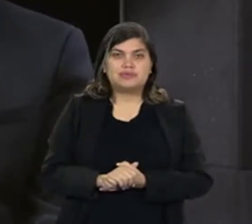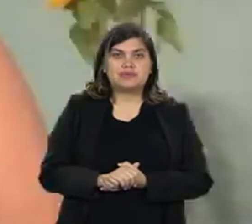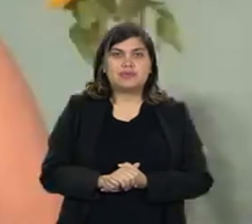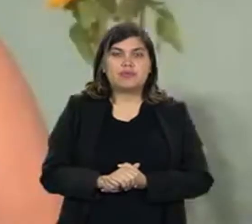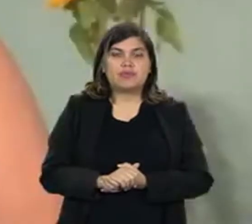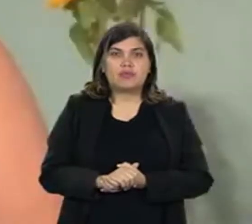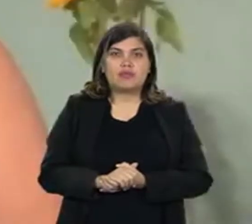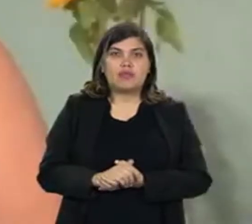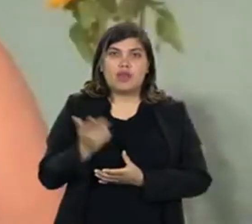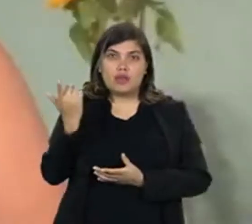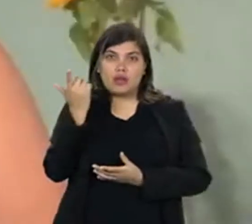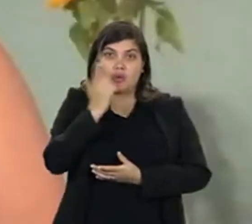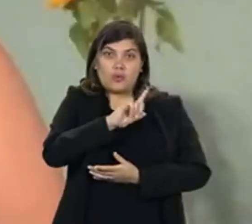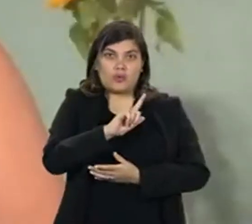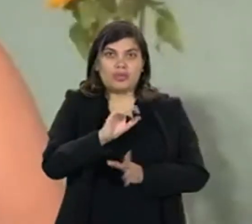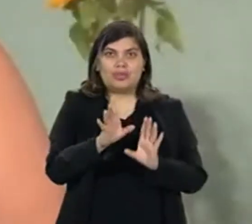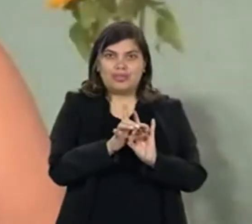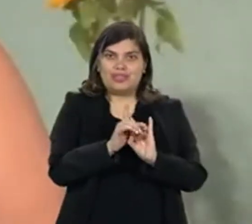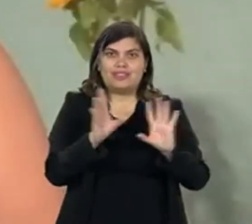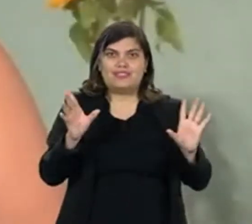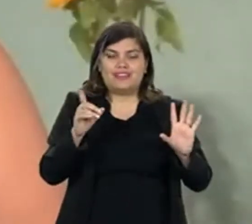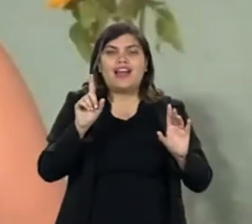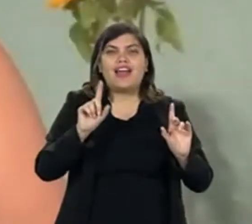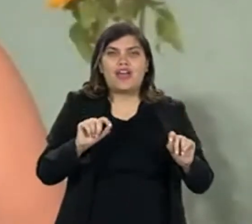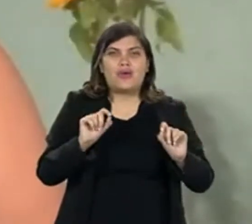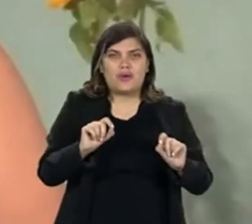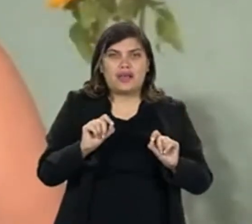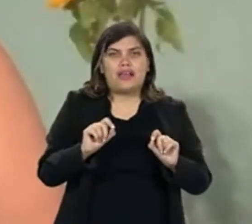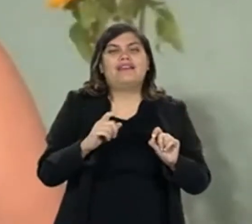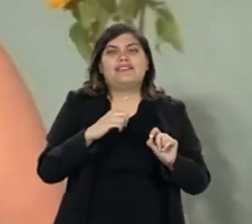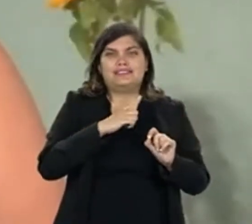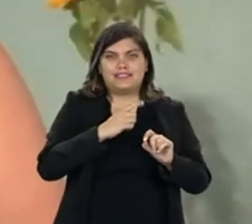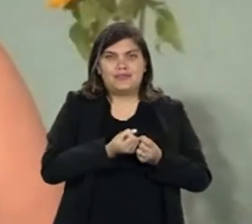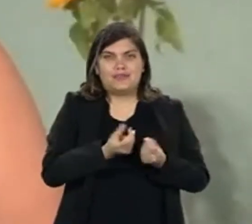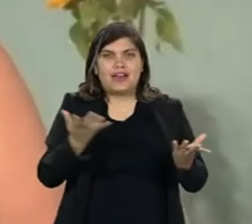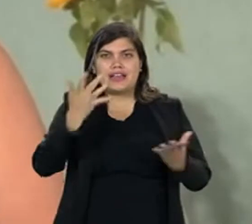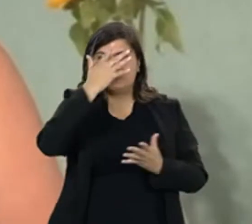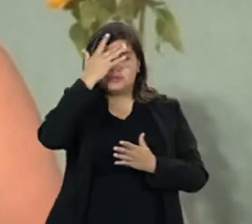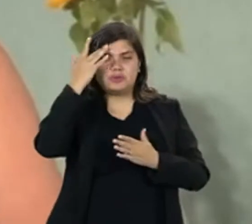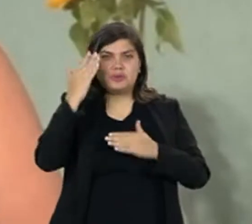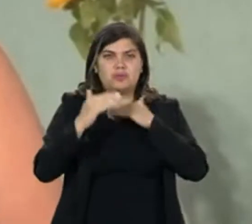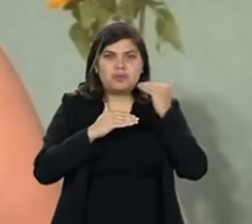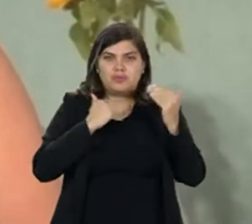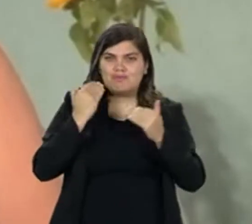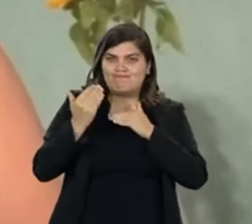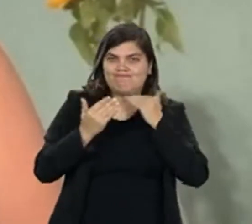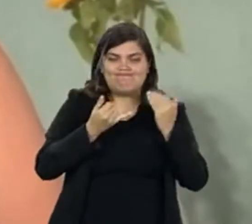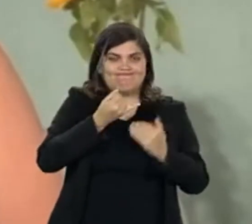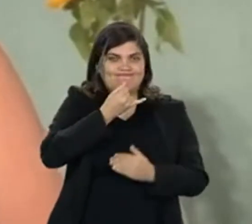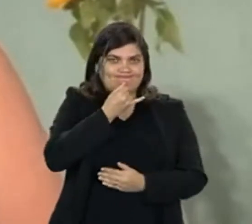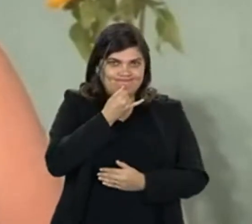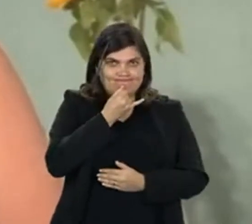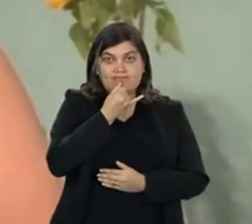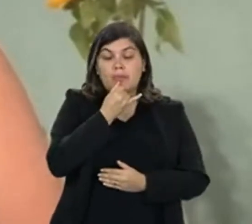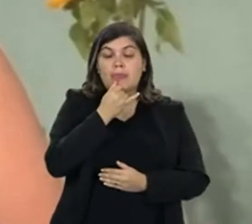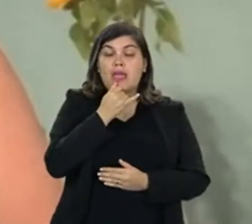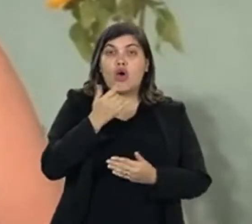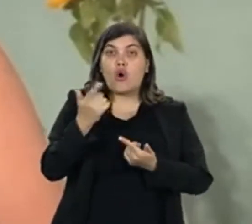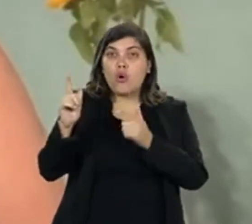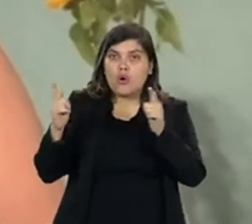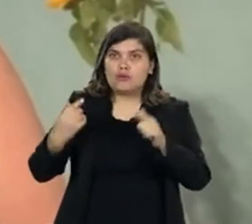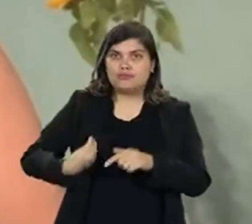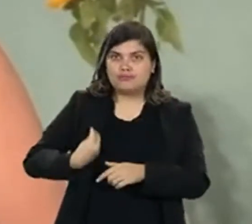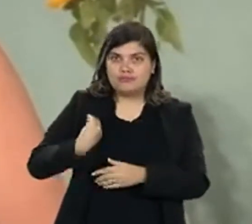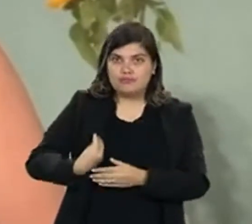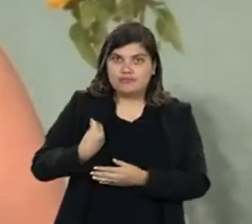brasileira. A conquista da democracia é uma conquista de muitos que se foram e que não estão mais aqui